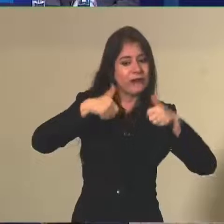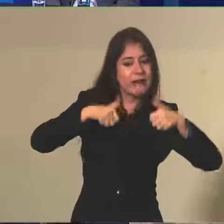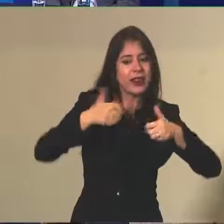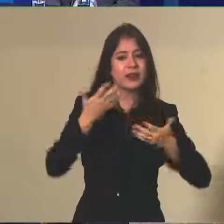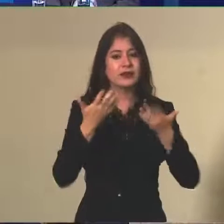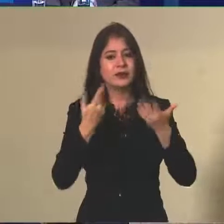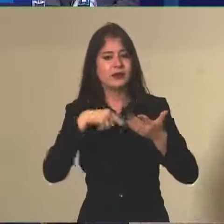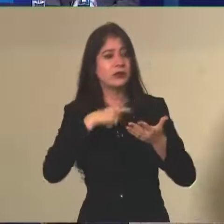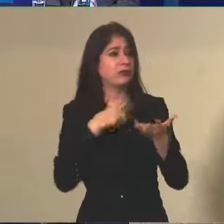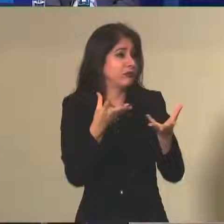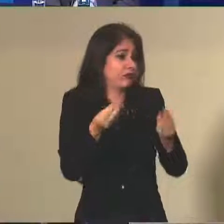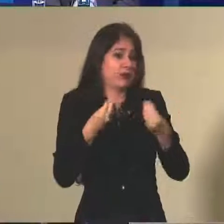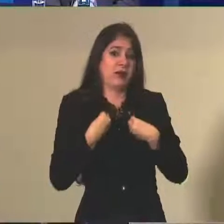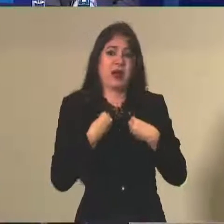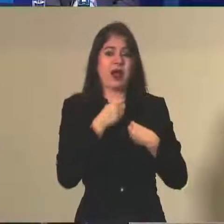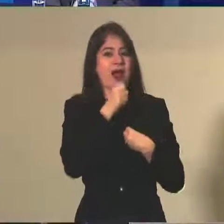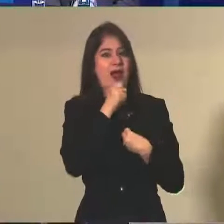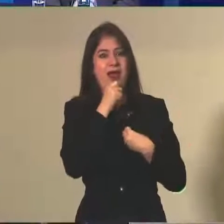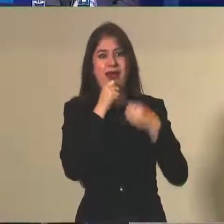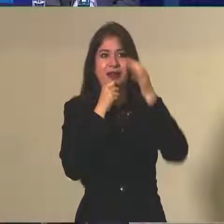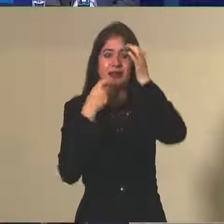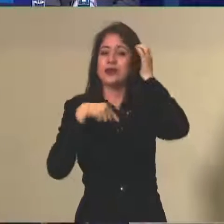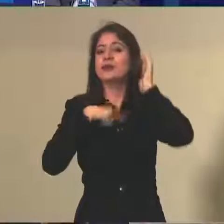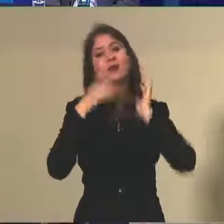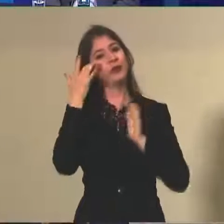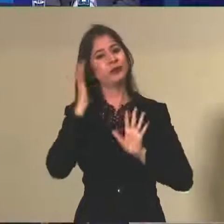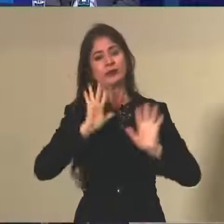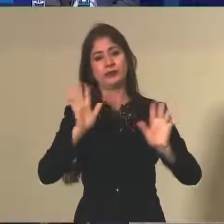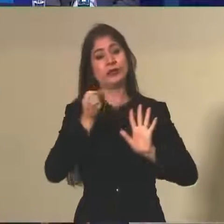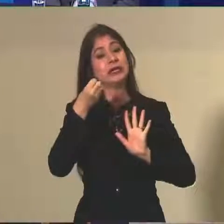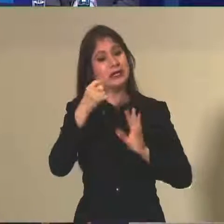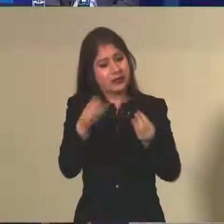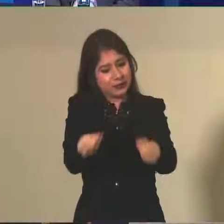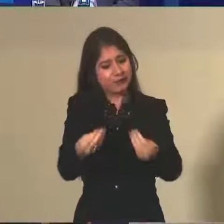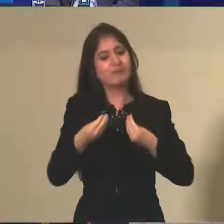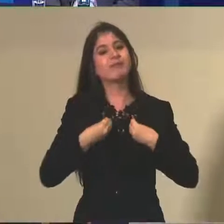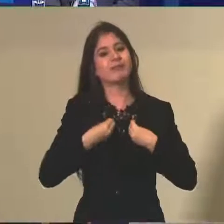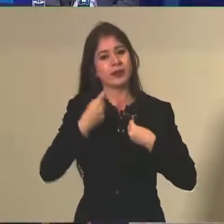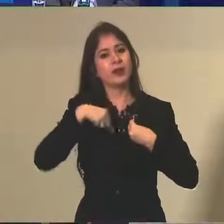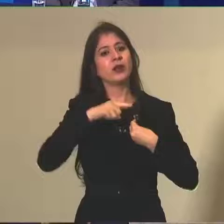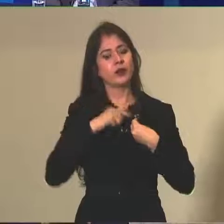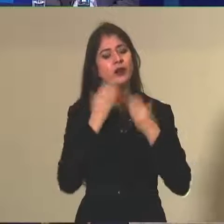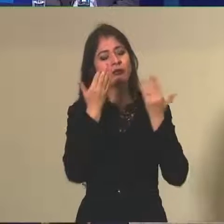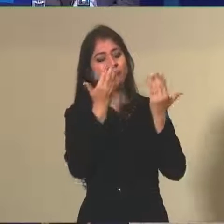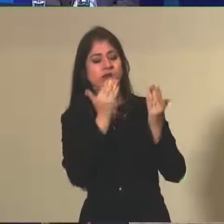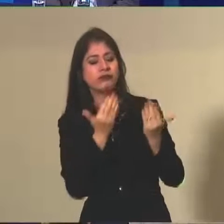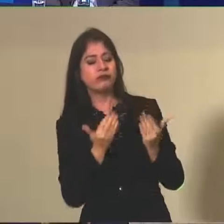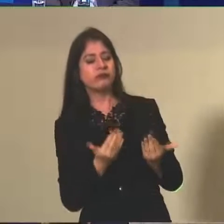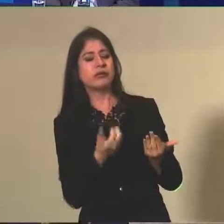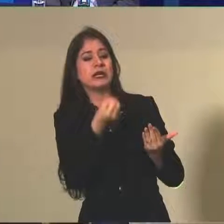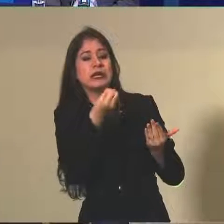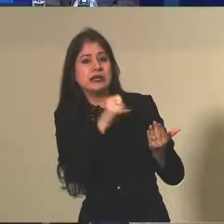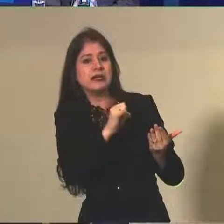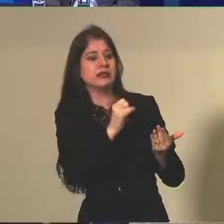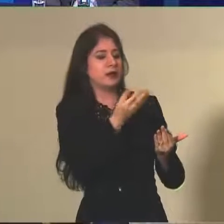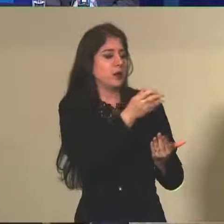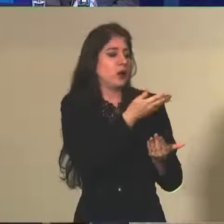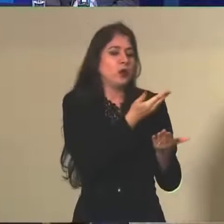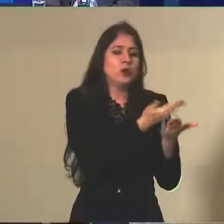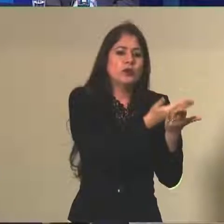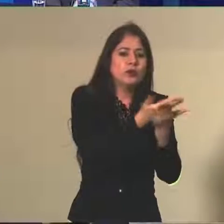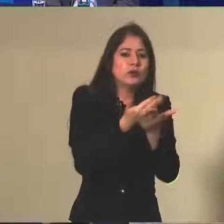Ainda não chegou para a gente? Ah, essa situação ainda não chegou, mas se chegar, nós vamos avaliar, né? Naturalmente, se os estudantes não tiverem